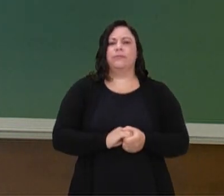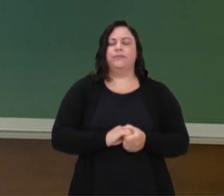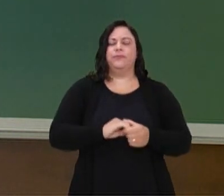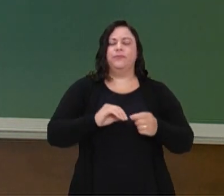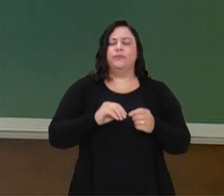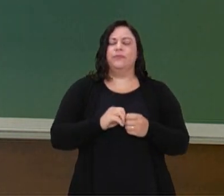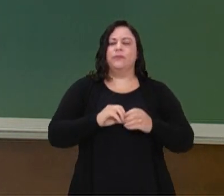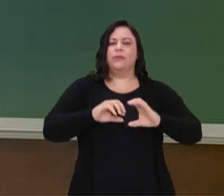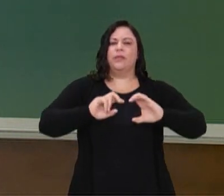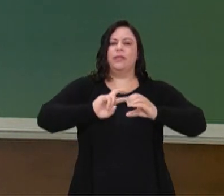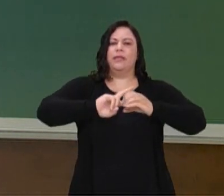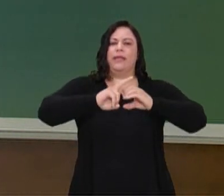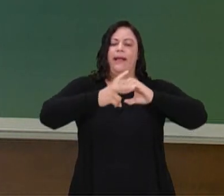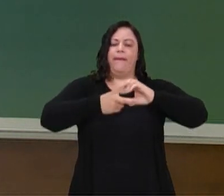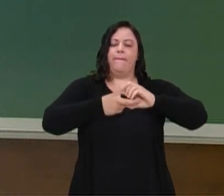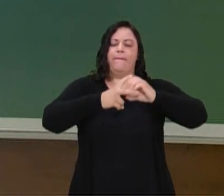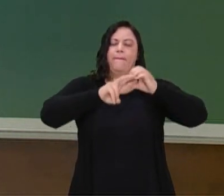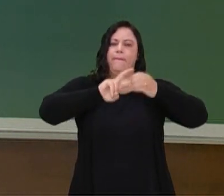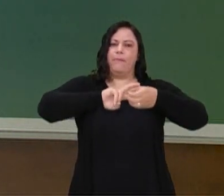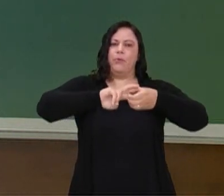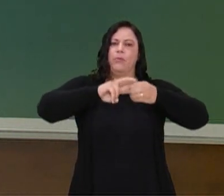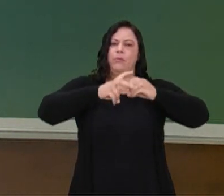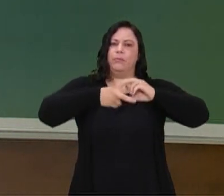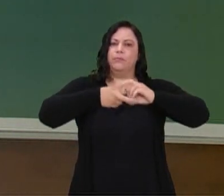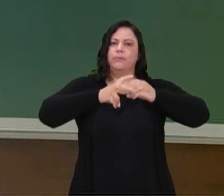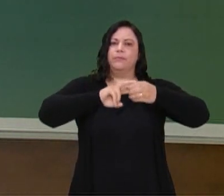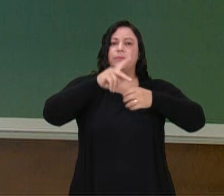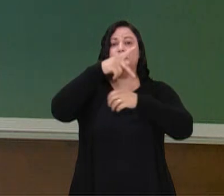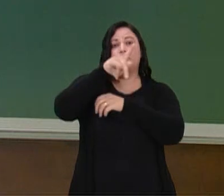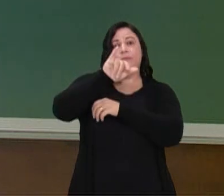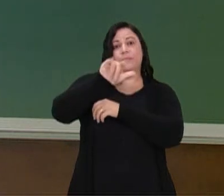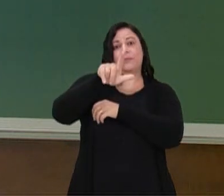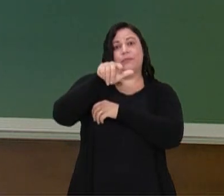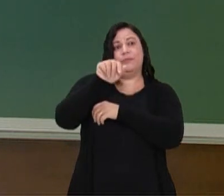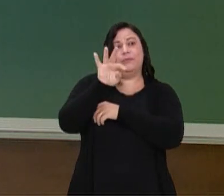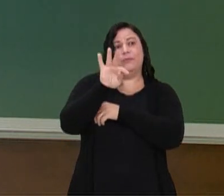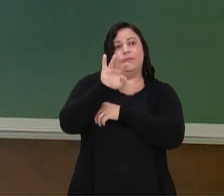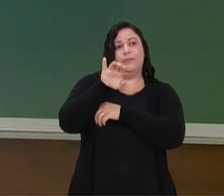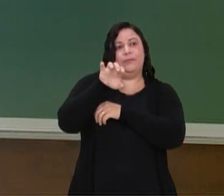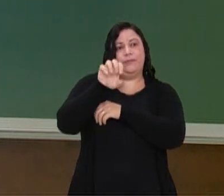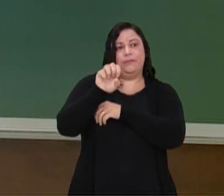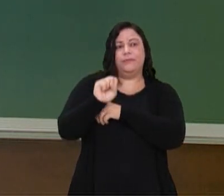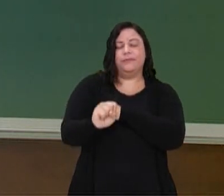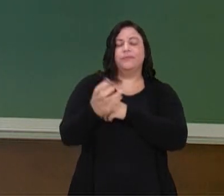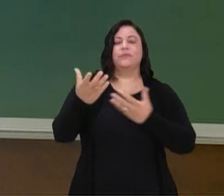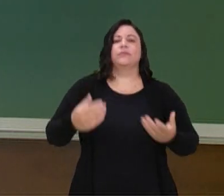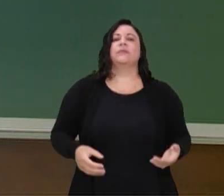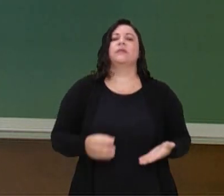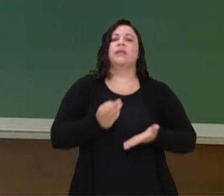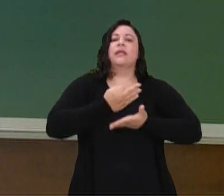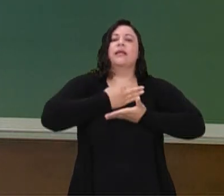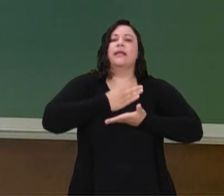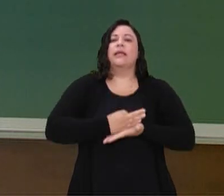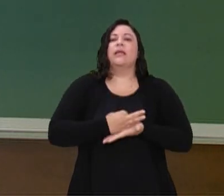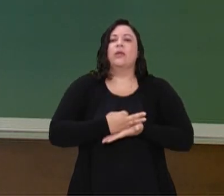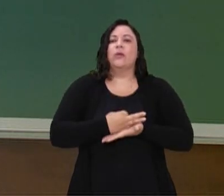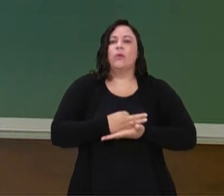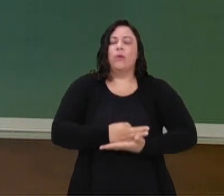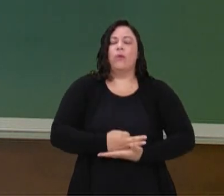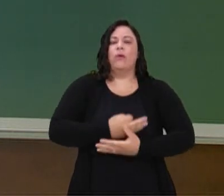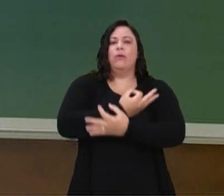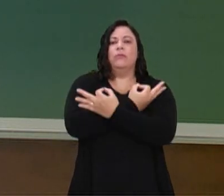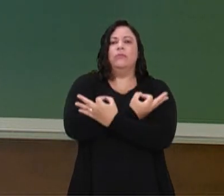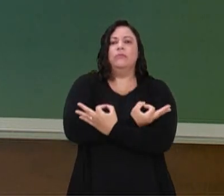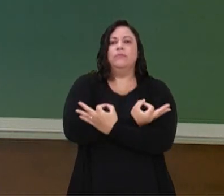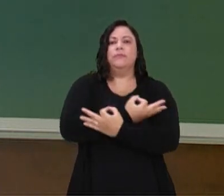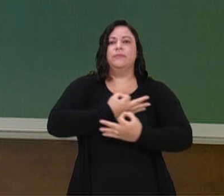nós falamos do crossfit, do yoga, da musculação, da avaliação física, tão importante para